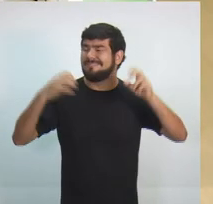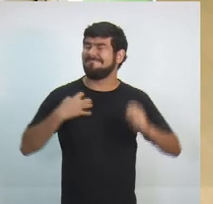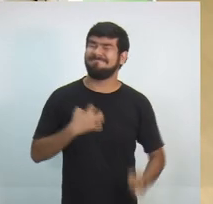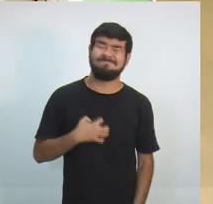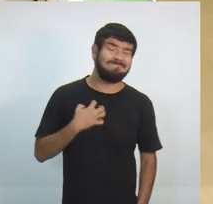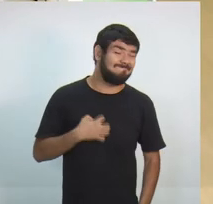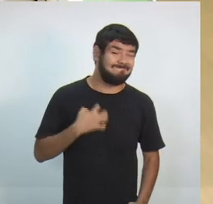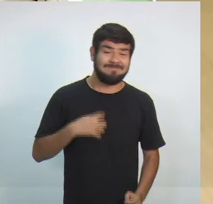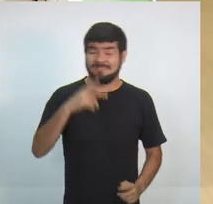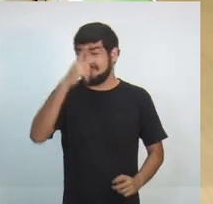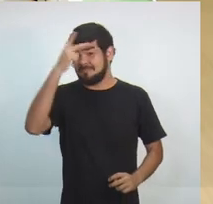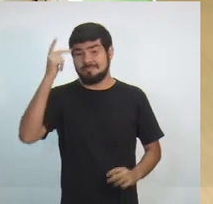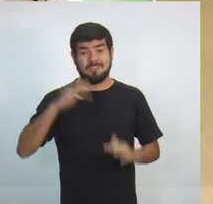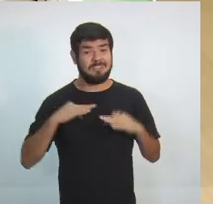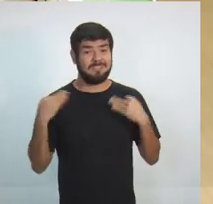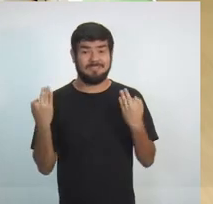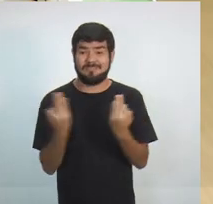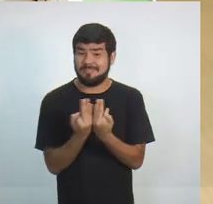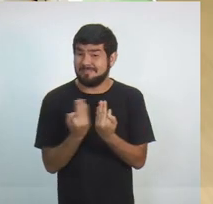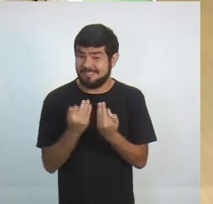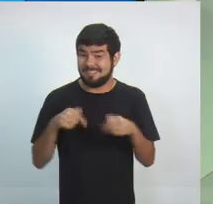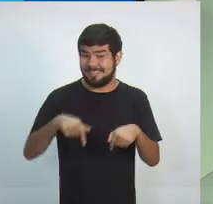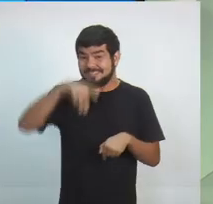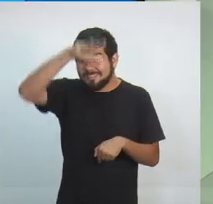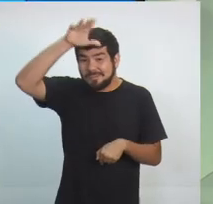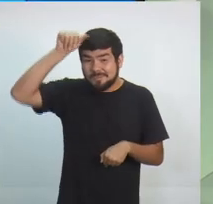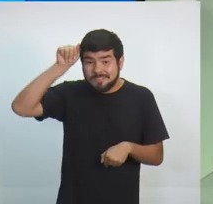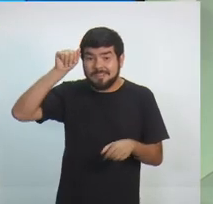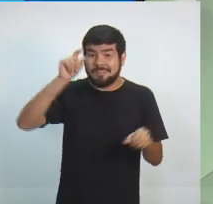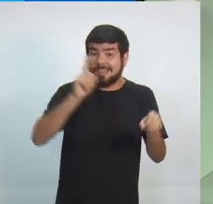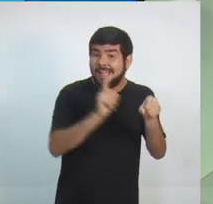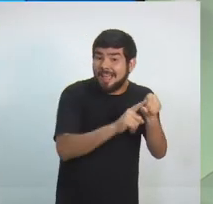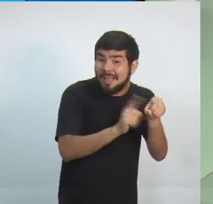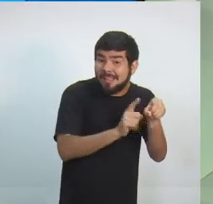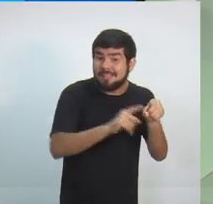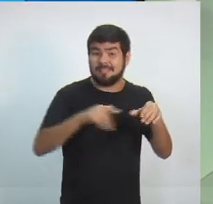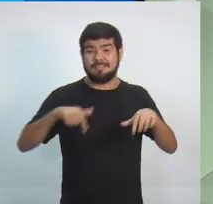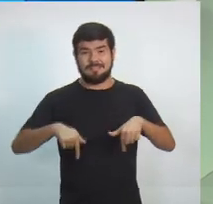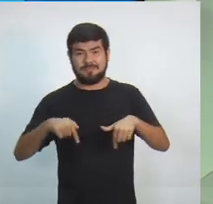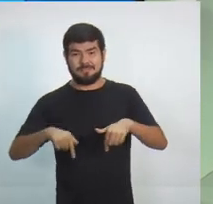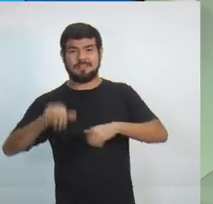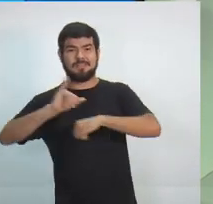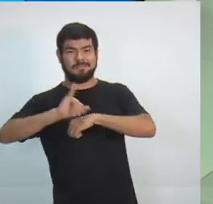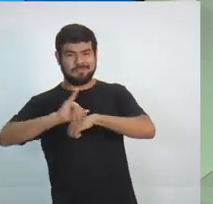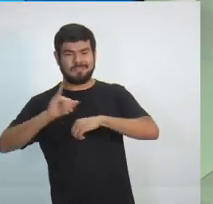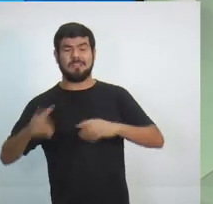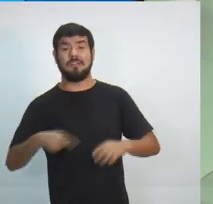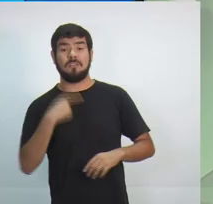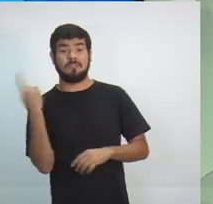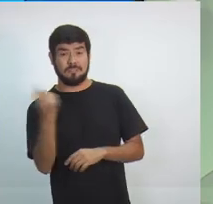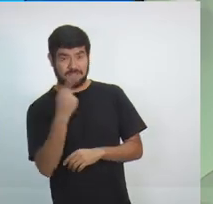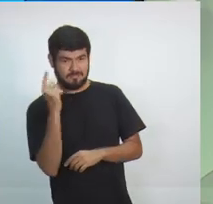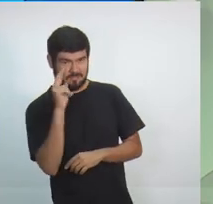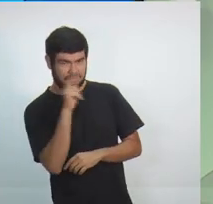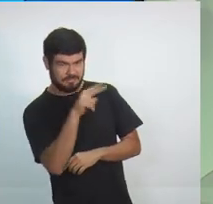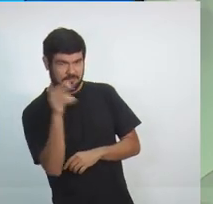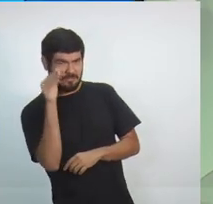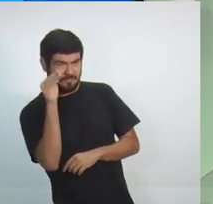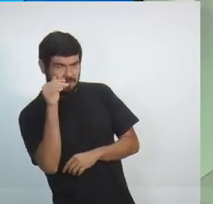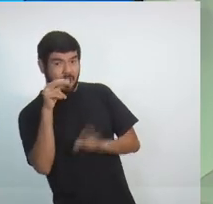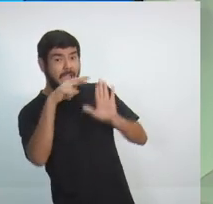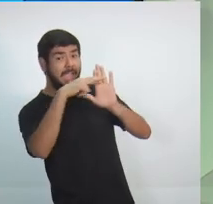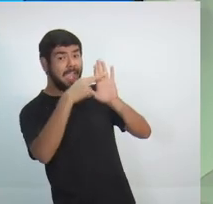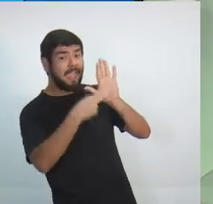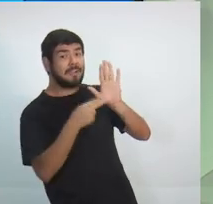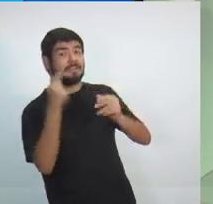as famílias amazonenses, né? Todos da capital e do interior do Estado. Você que está acompanhando a gente, vamos ficar atentos às regras